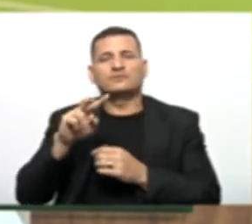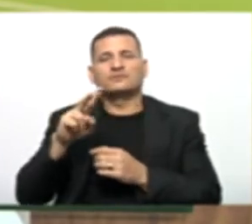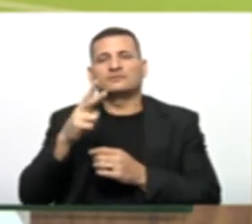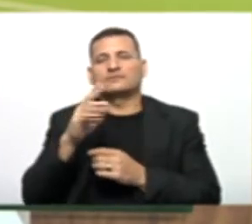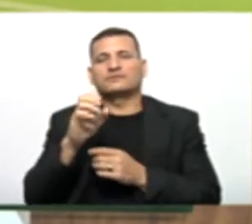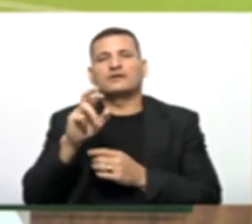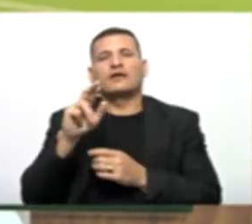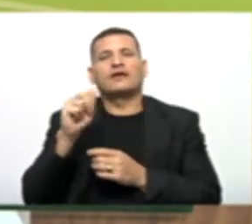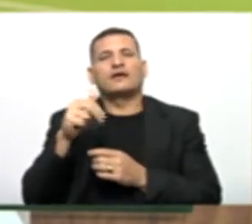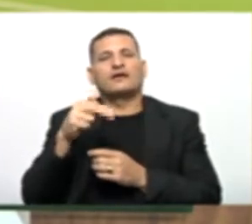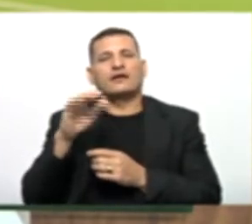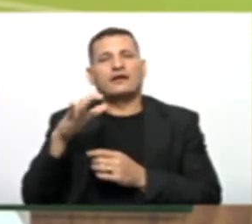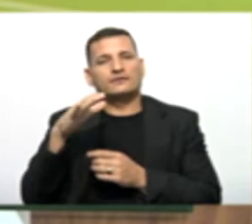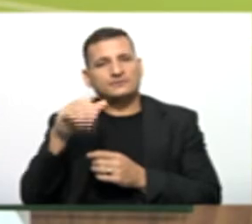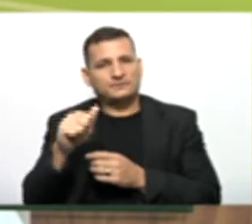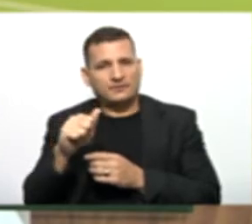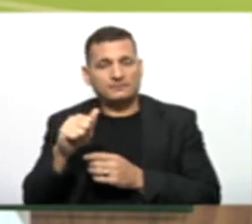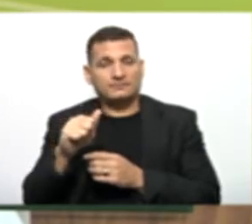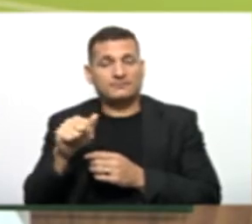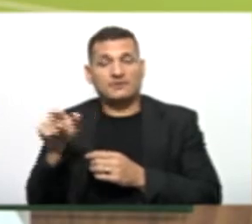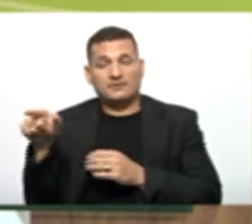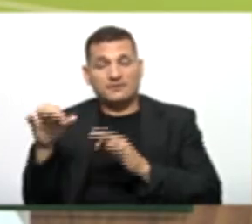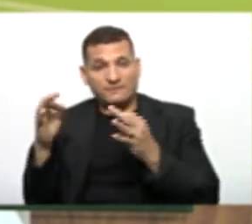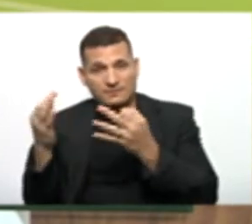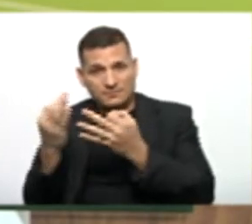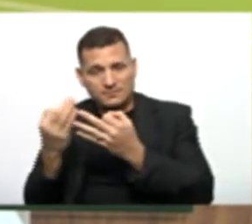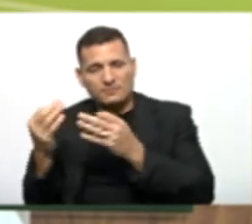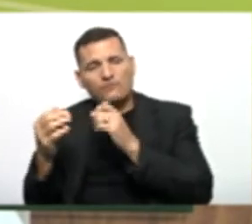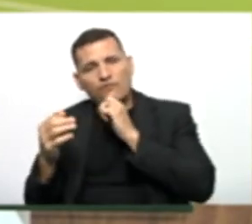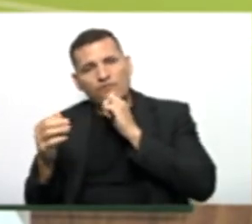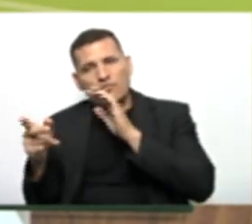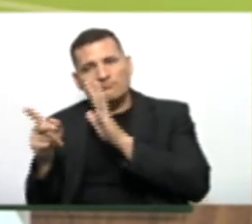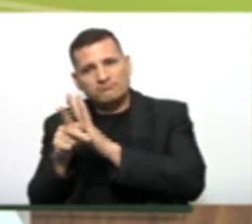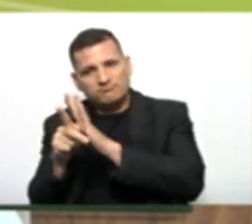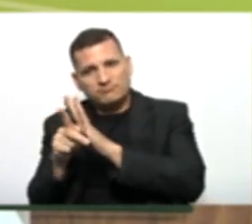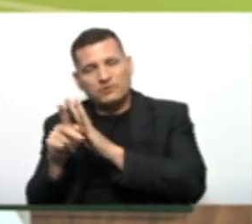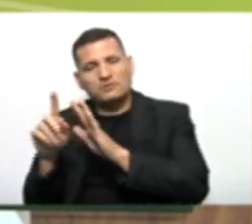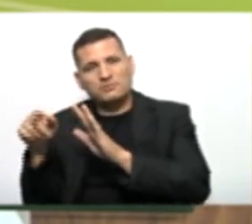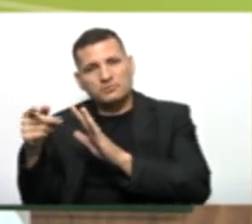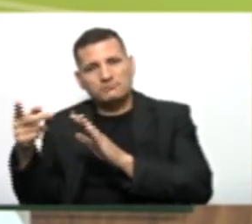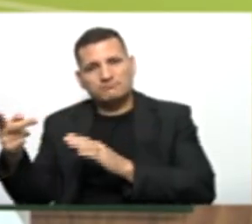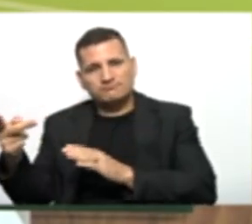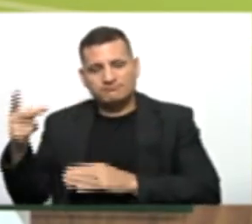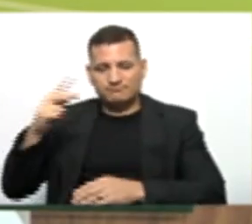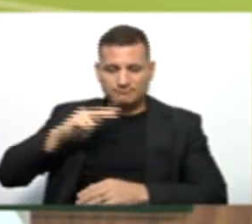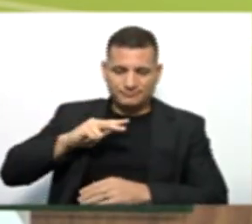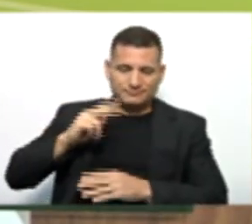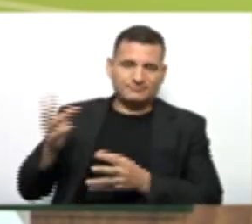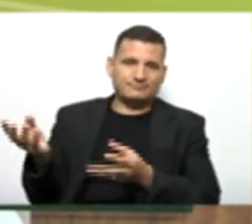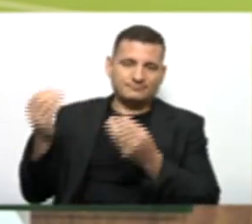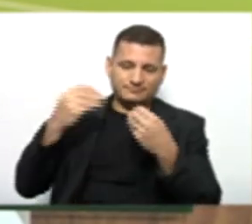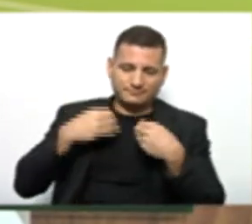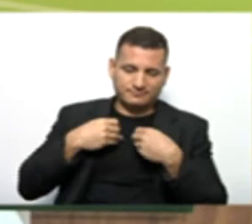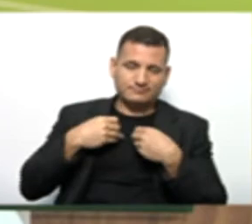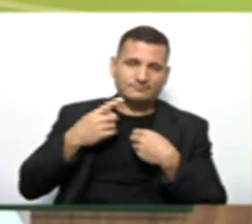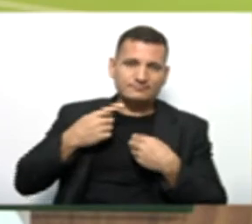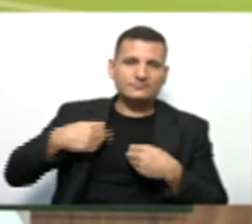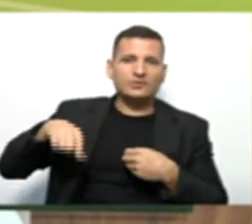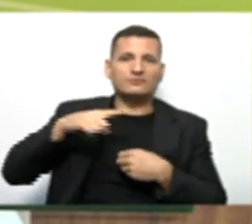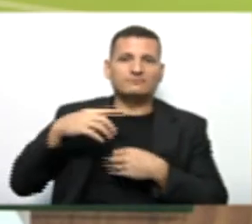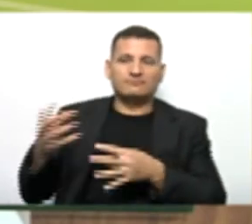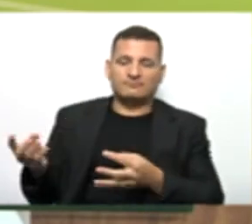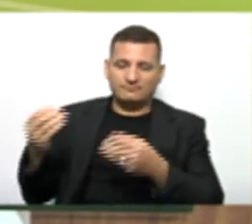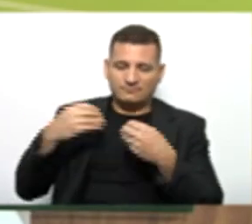que era desse parente nosso foi herdado, ou seja, passou a ser nosso. Então, nós recebemos